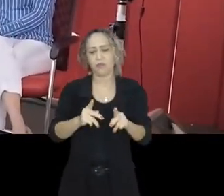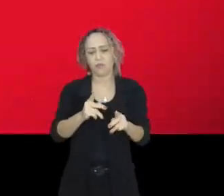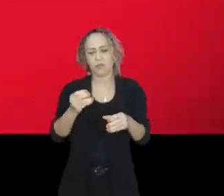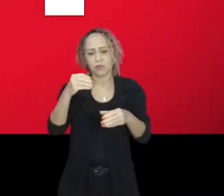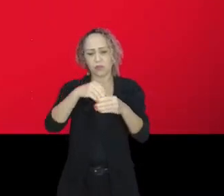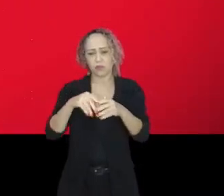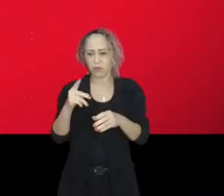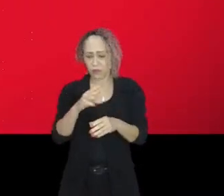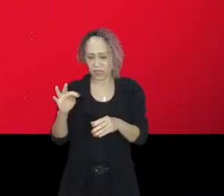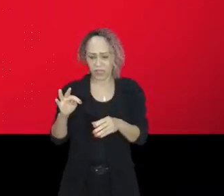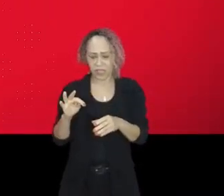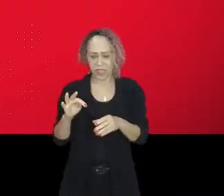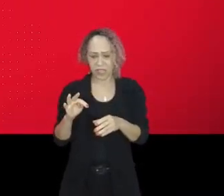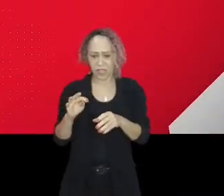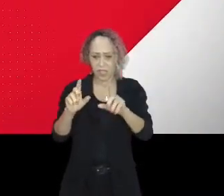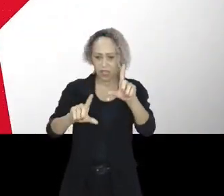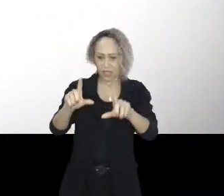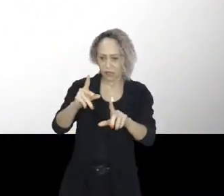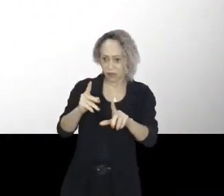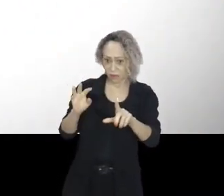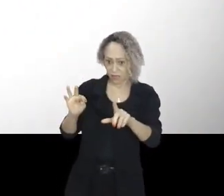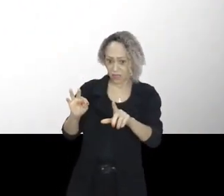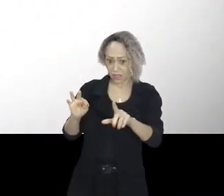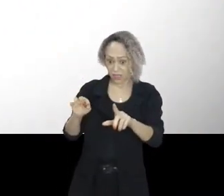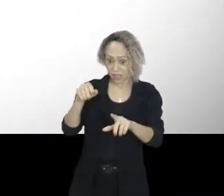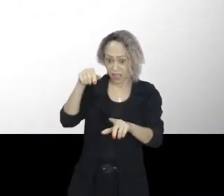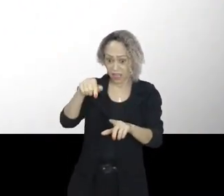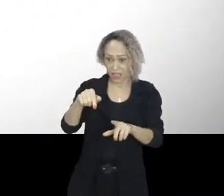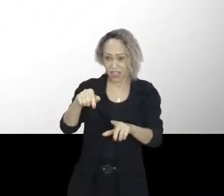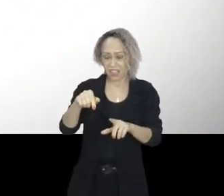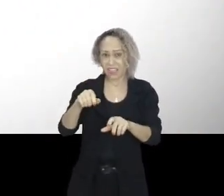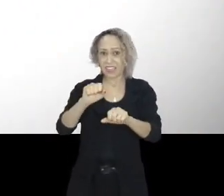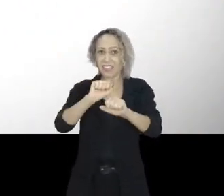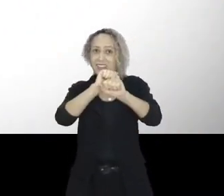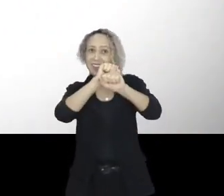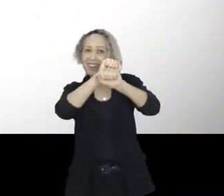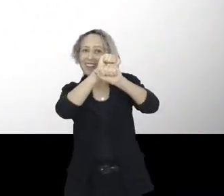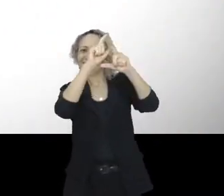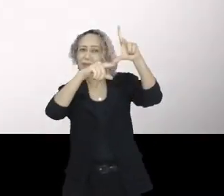TV PT, aqui brilha uma estrela.